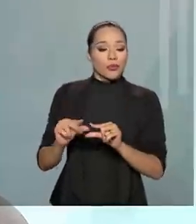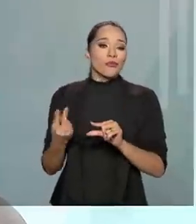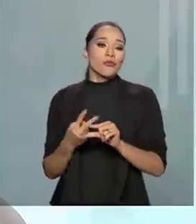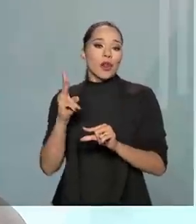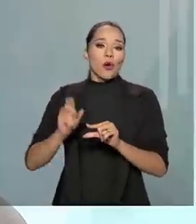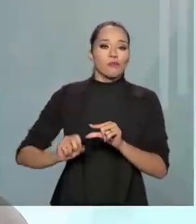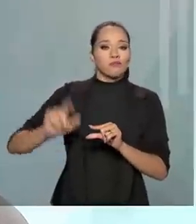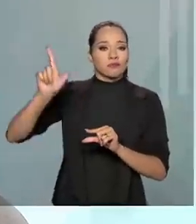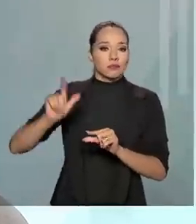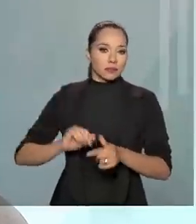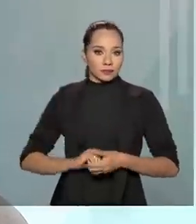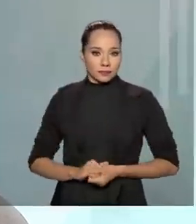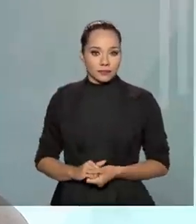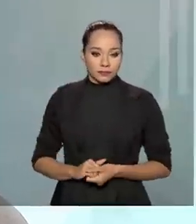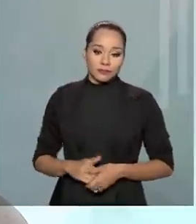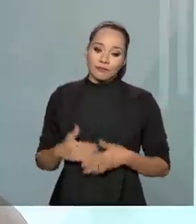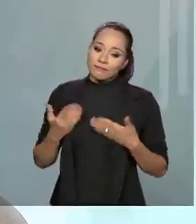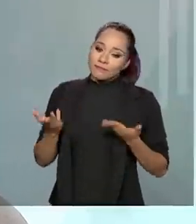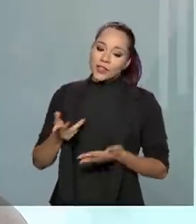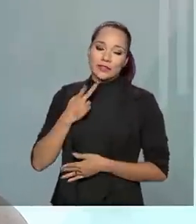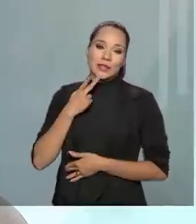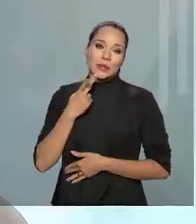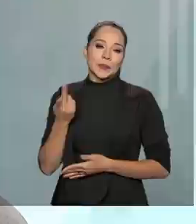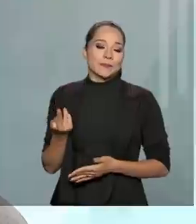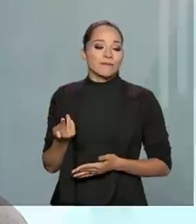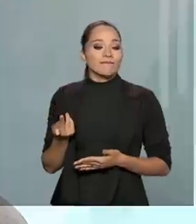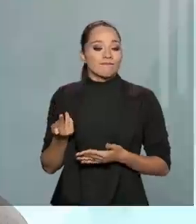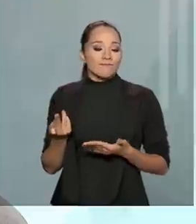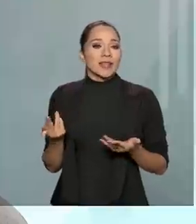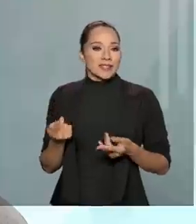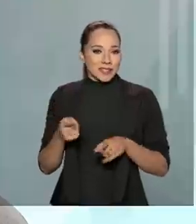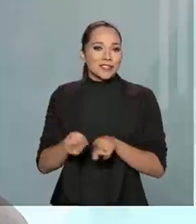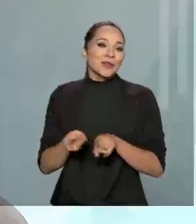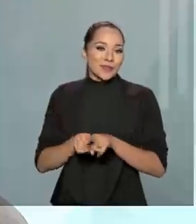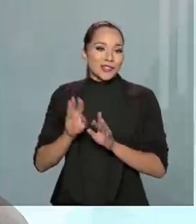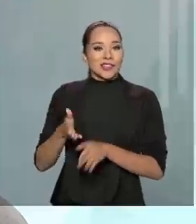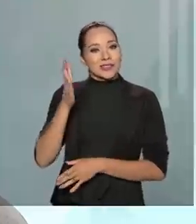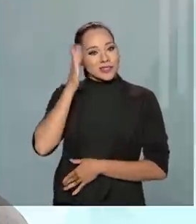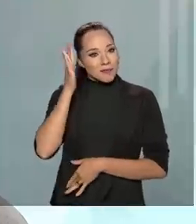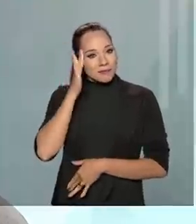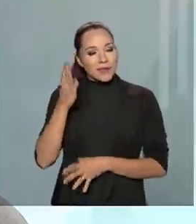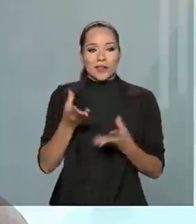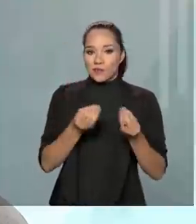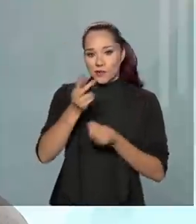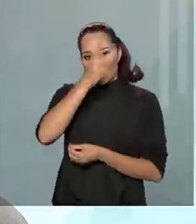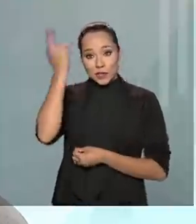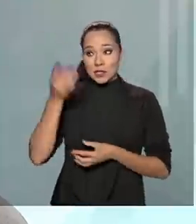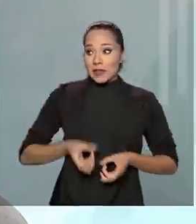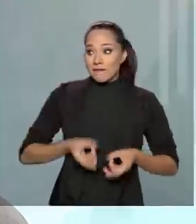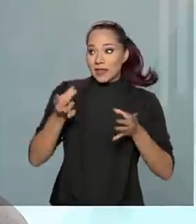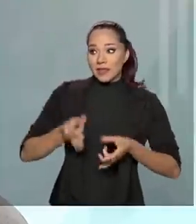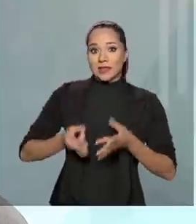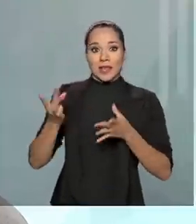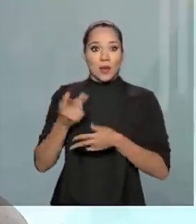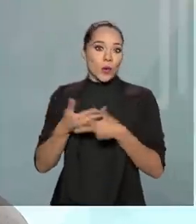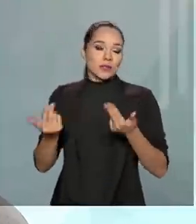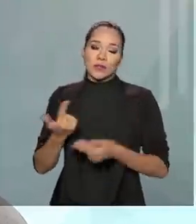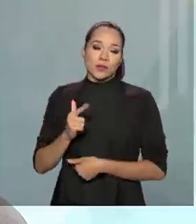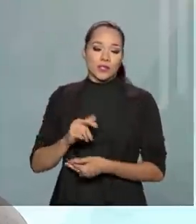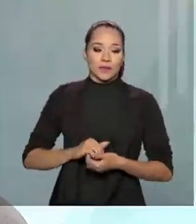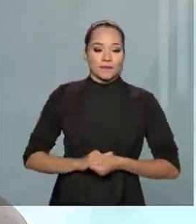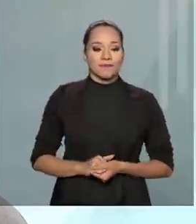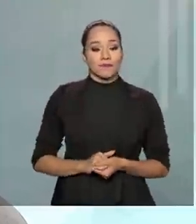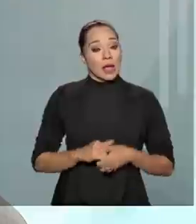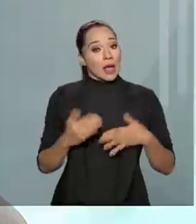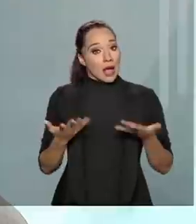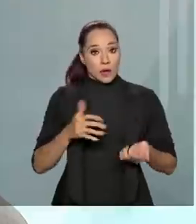do preço. Então a gente falou, olha, e além disso a gente já sabia que muitas pessoas iriam vender o que não tinham. Com